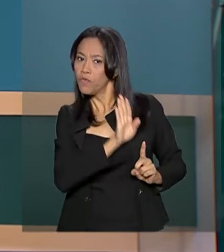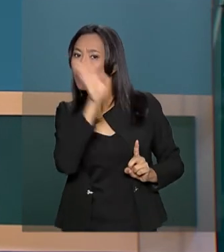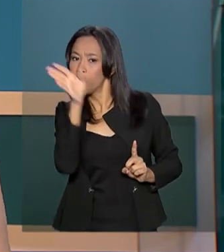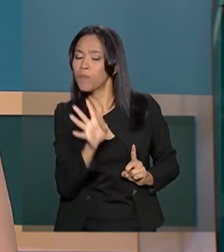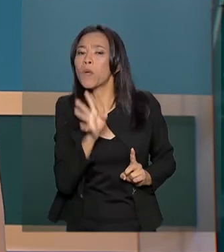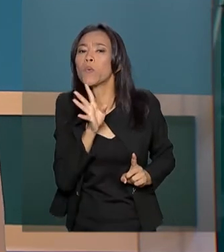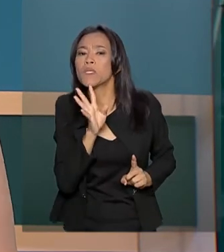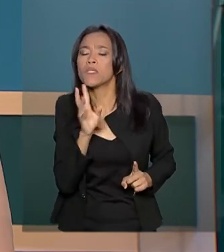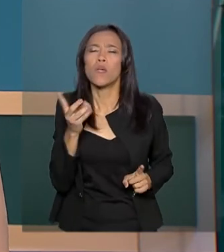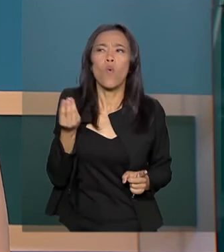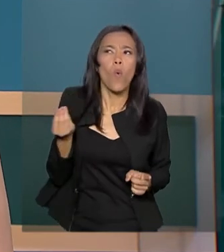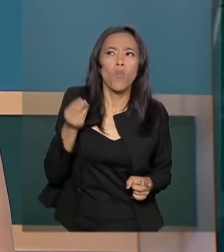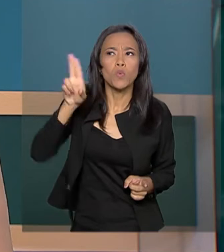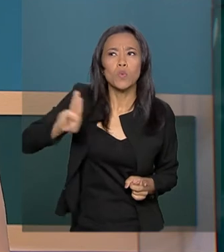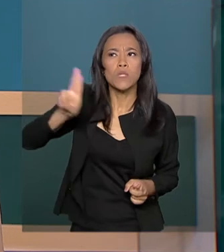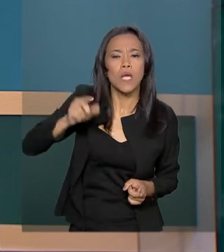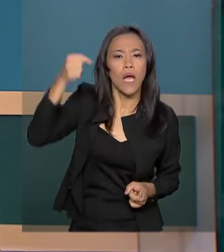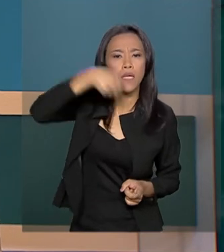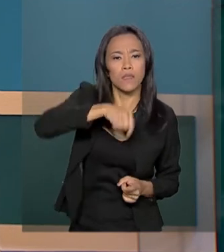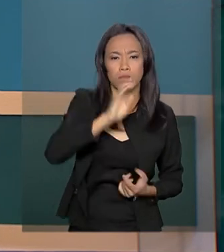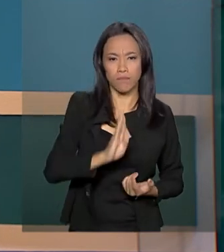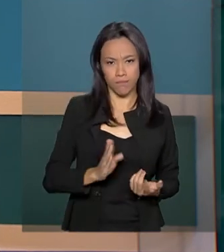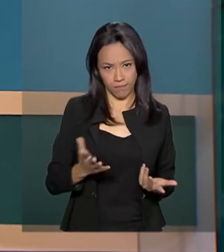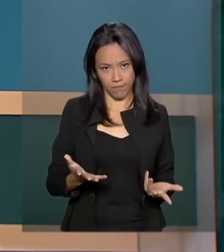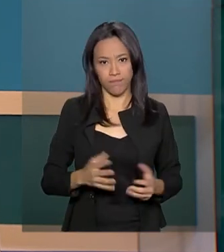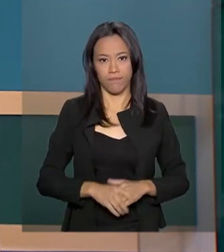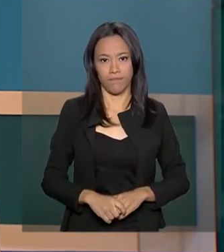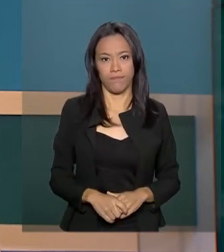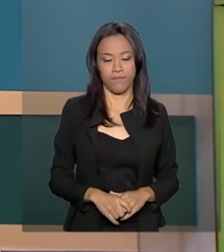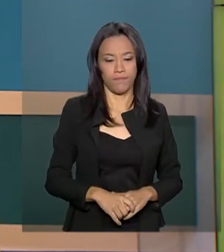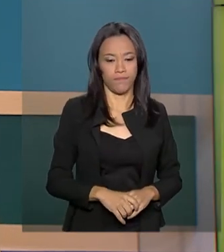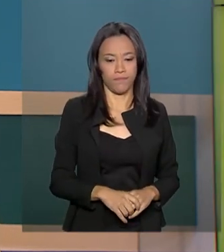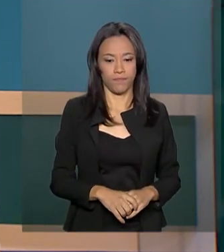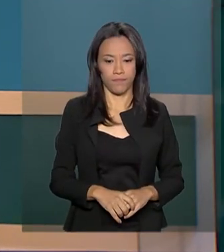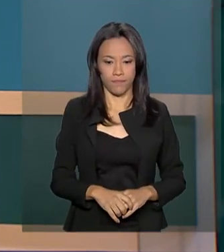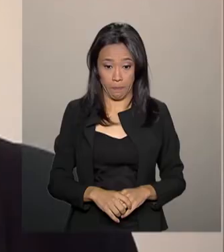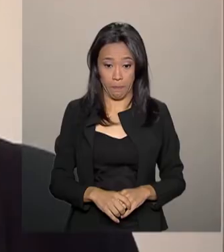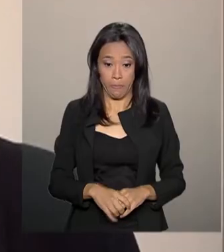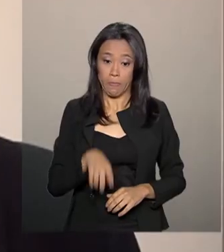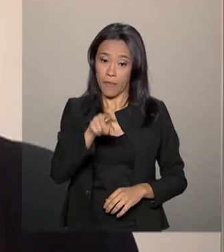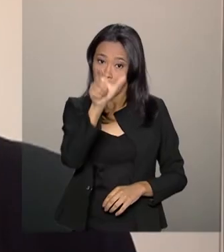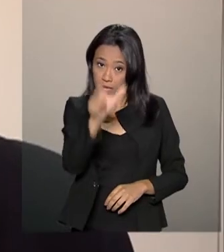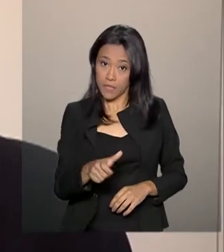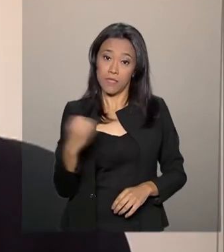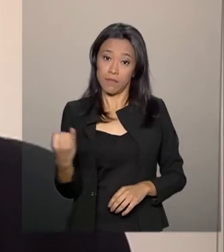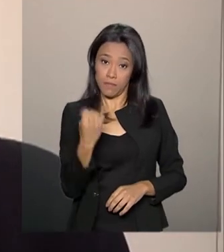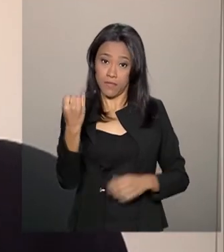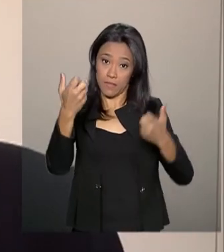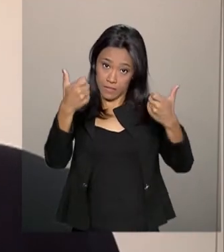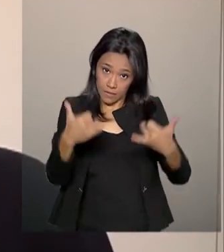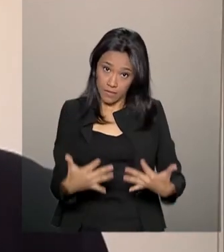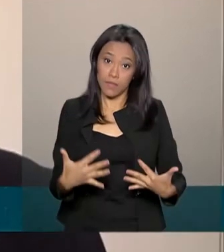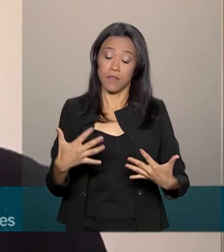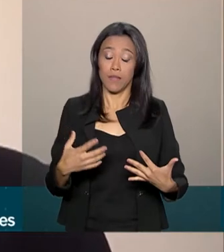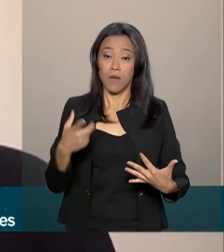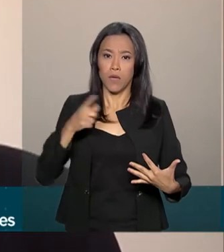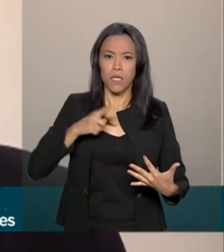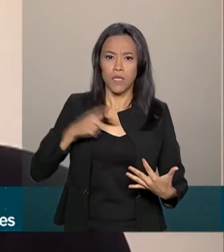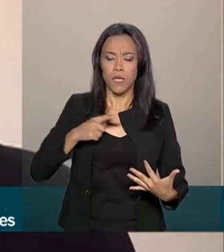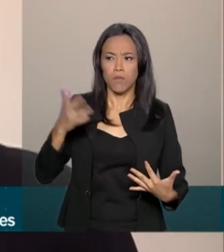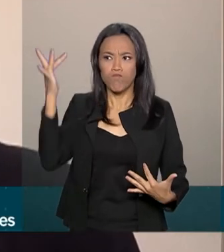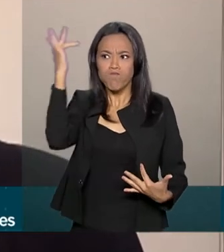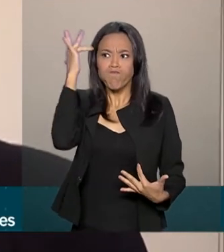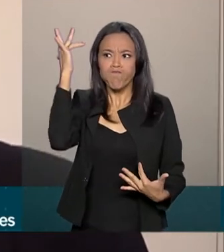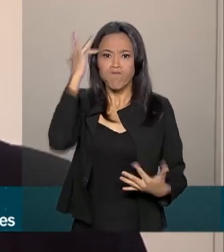descobrir o que pode ser aplicado aqui no Brasil. É um evento bastante importante em termos de desenvolvimento de tecnologia, o que existe na ponta em termos de